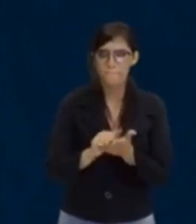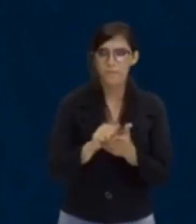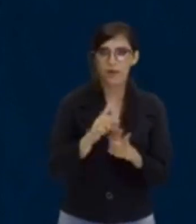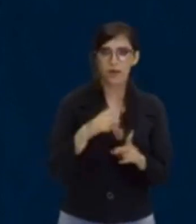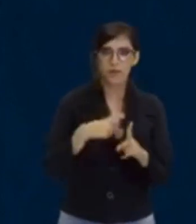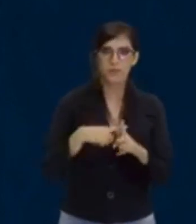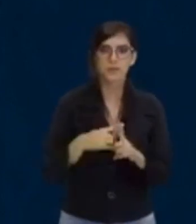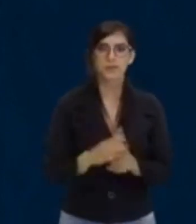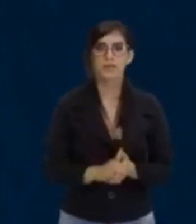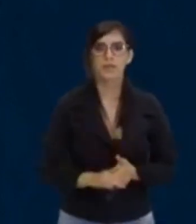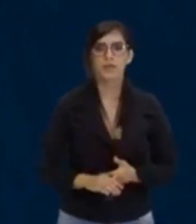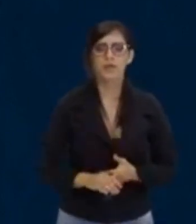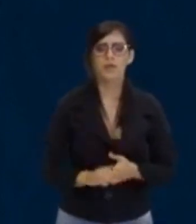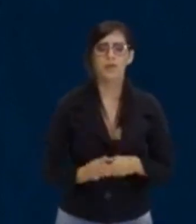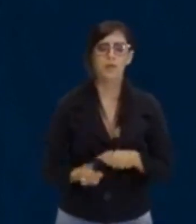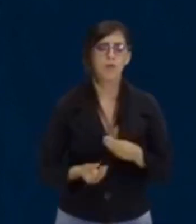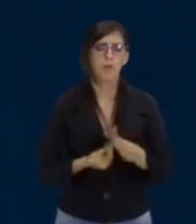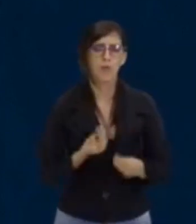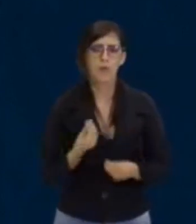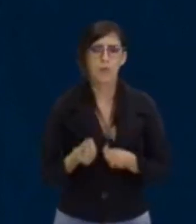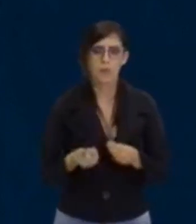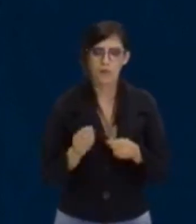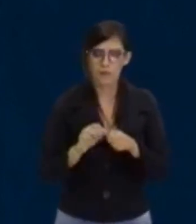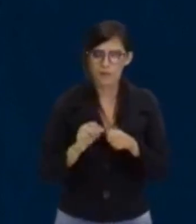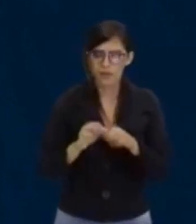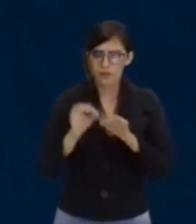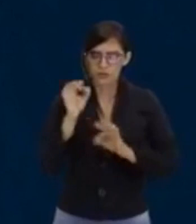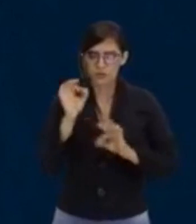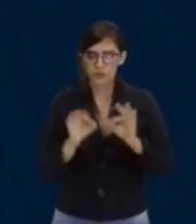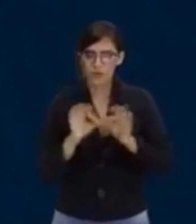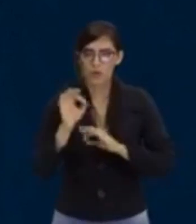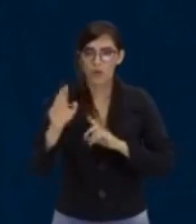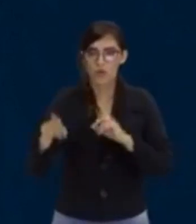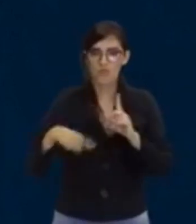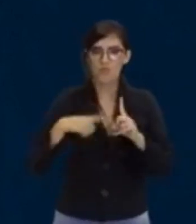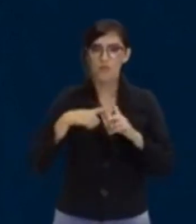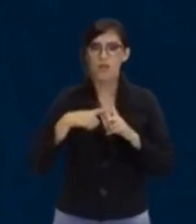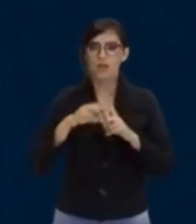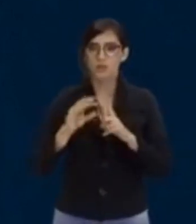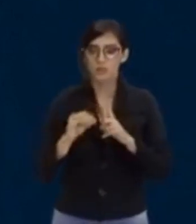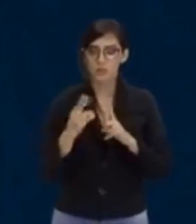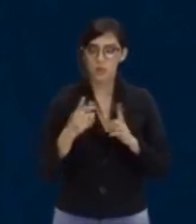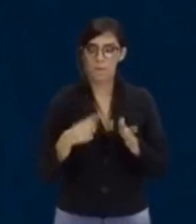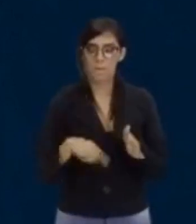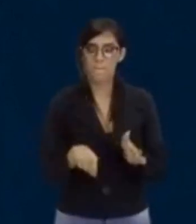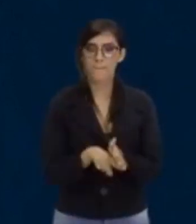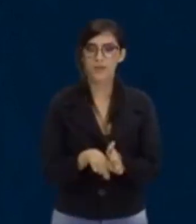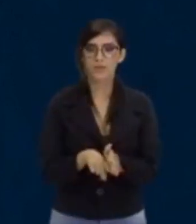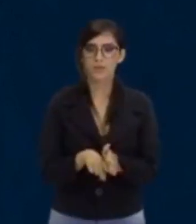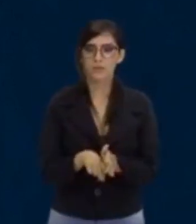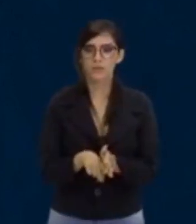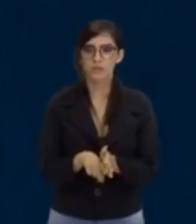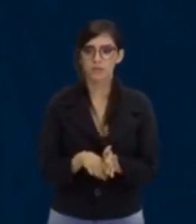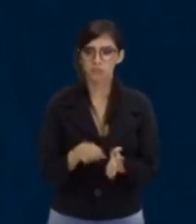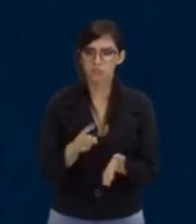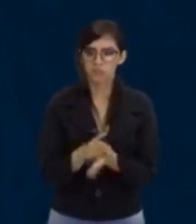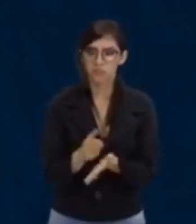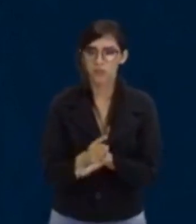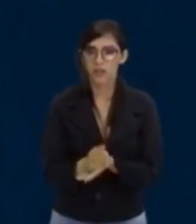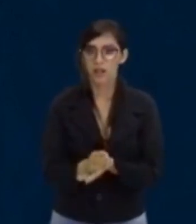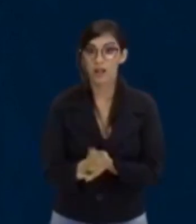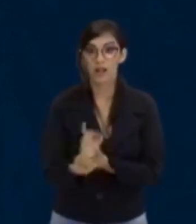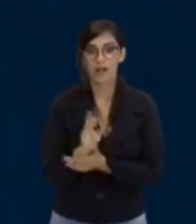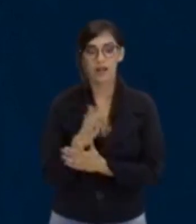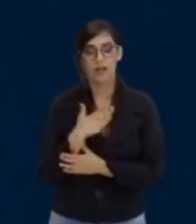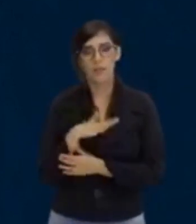eu faço conta com mais ou menos ao mesmo tempo? É aí que está o segredo. não faz os dois ao mesmo tempo. Tu vai pegar isso aqui, ó,